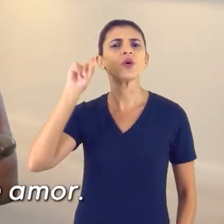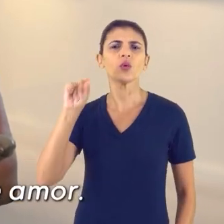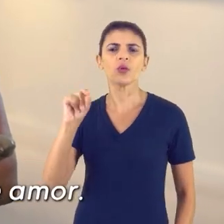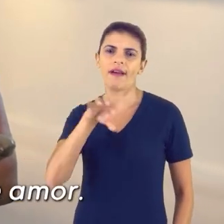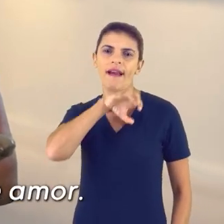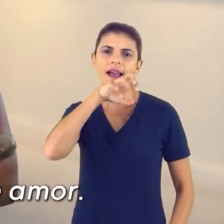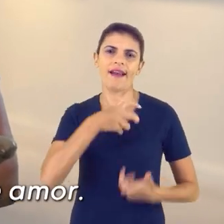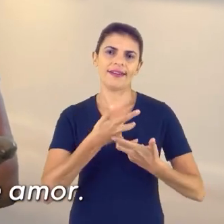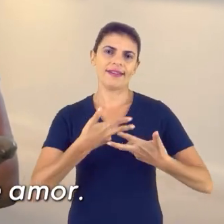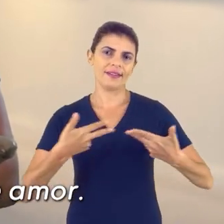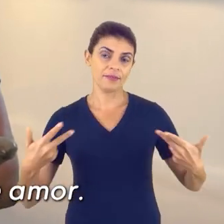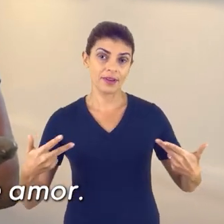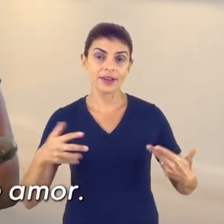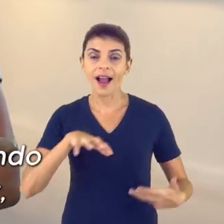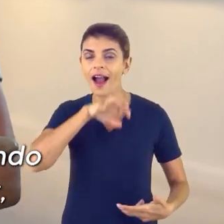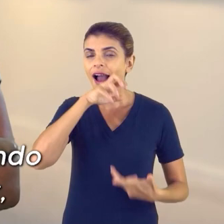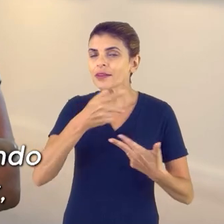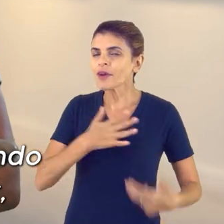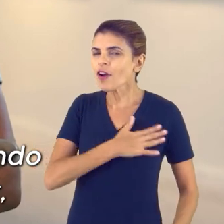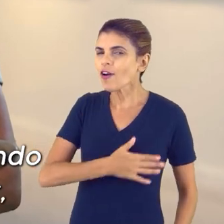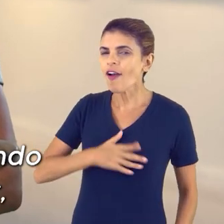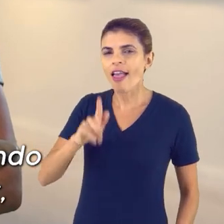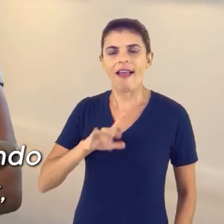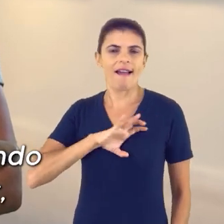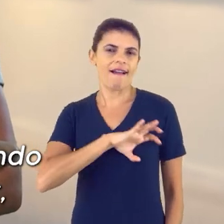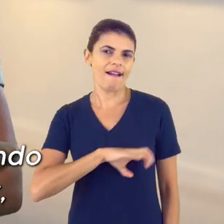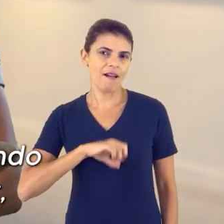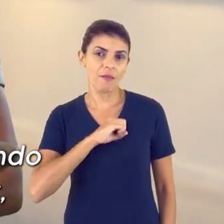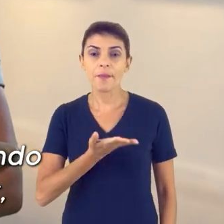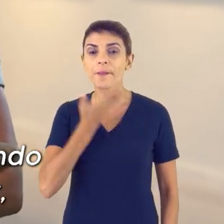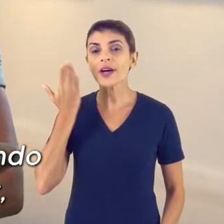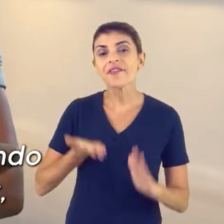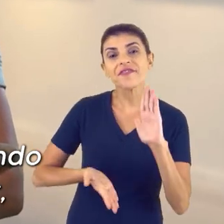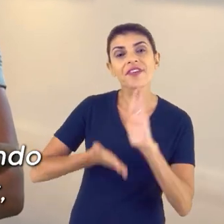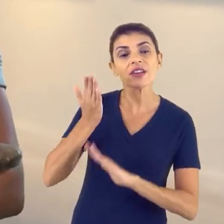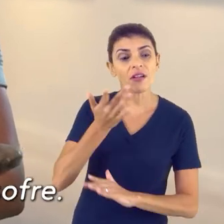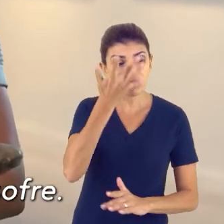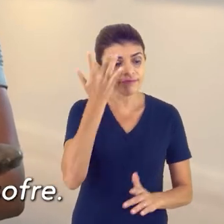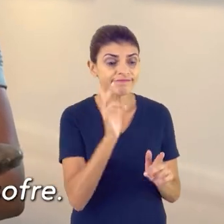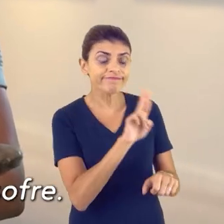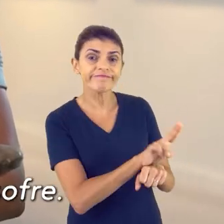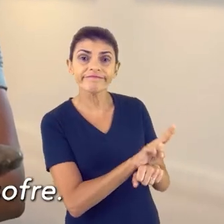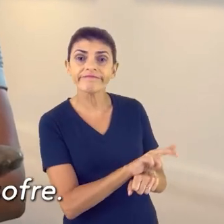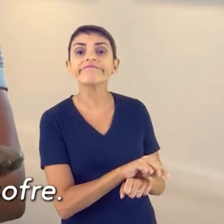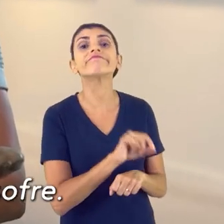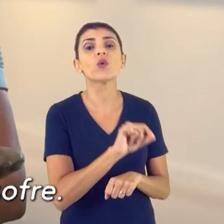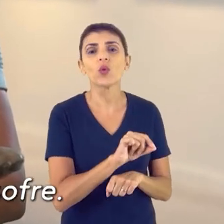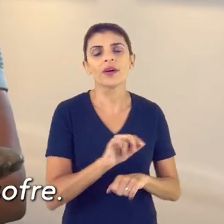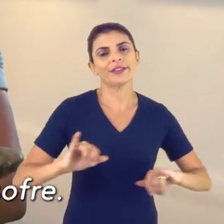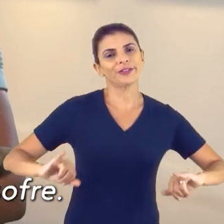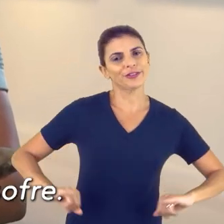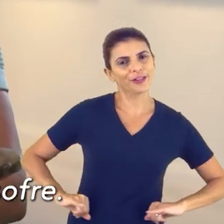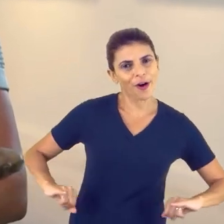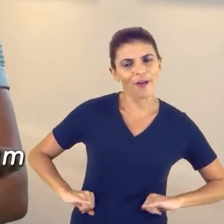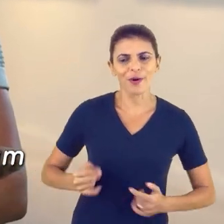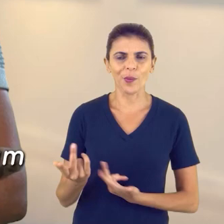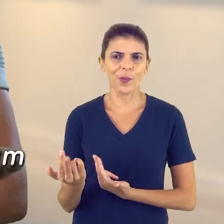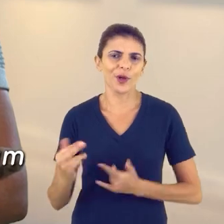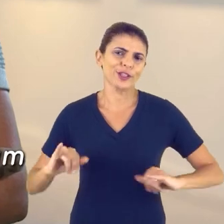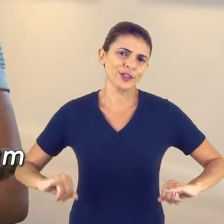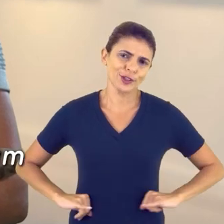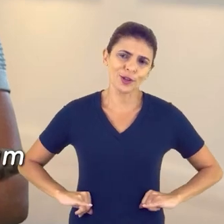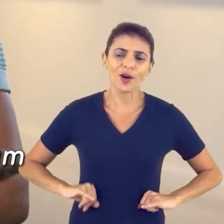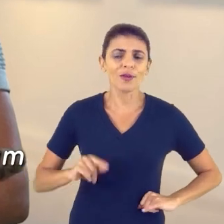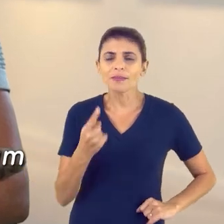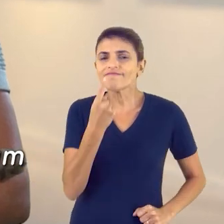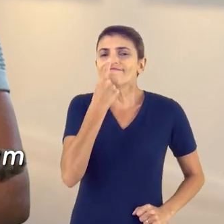Gostar dos animais é um ato de amor. A gente deixa de viajar quando não tem com quem deixar. Quando eles sofrem, a gente sofre. Eles